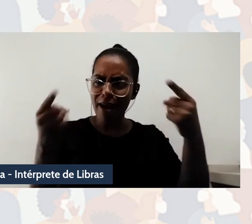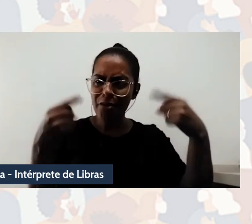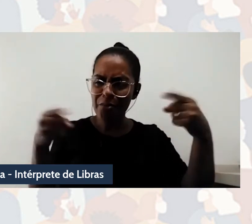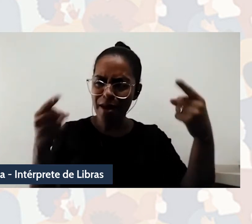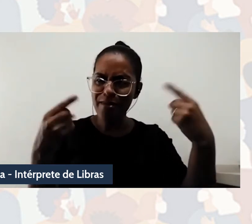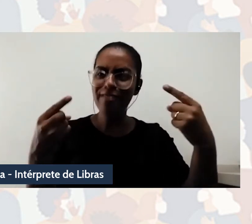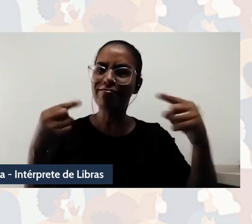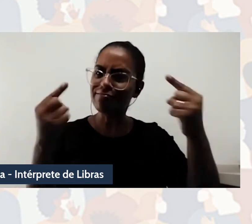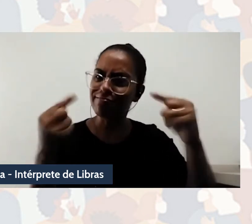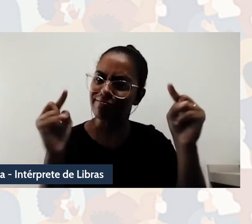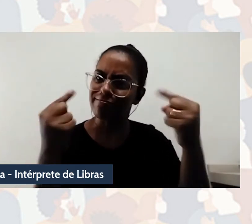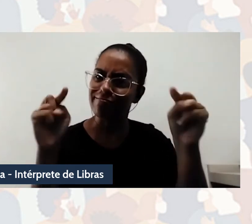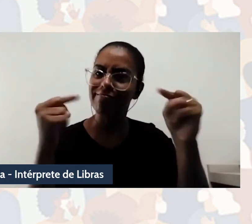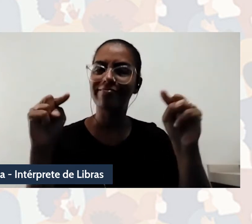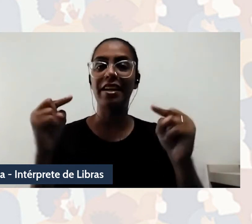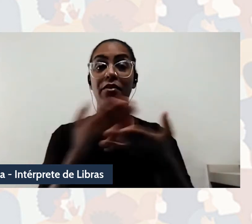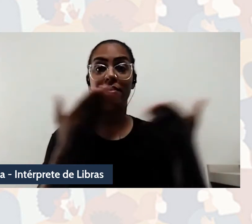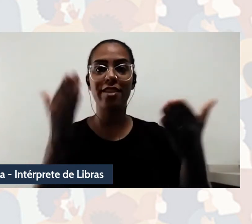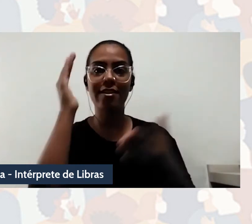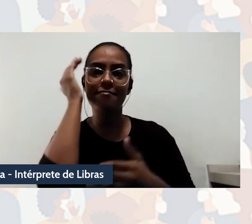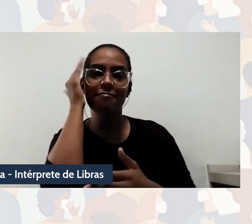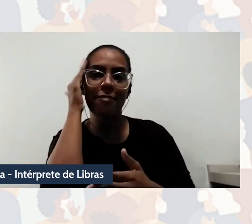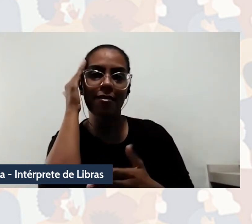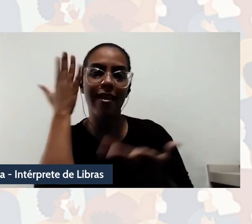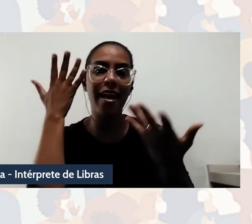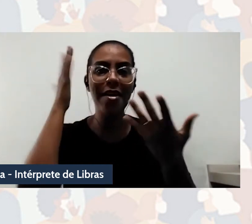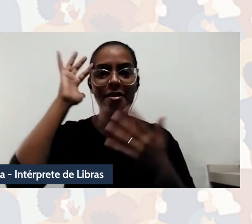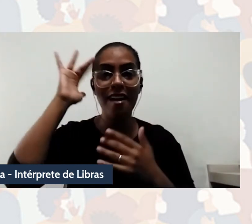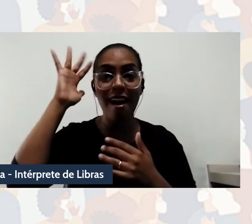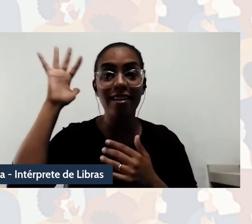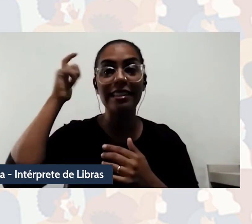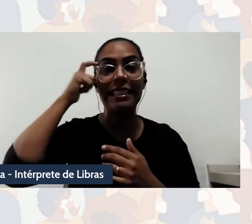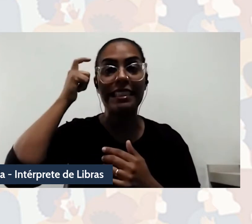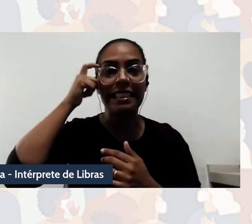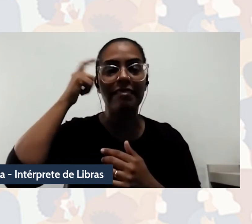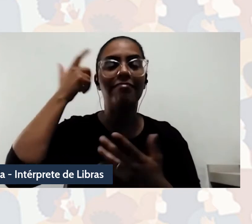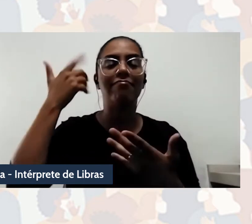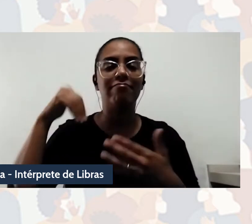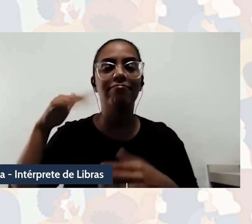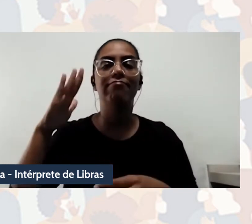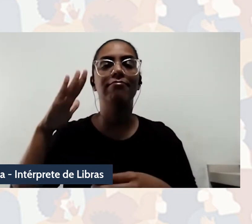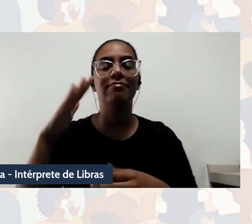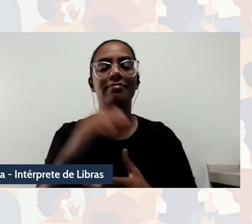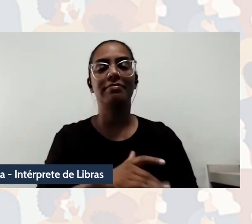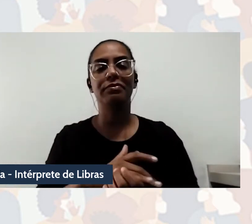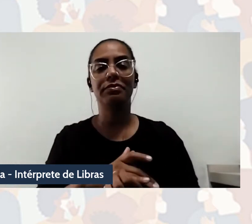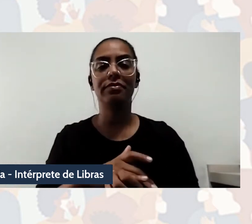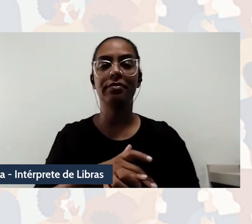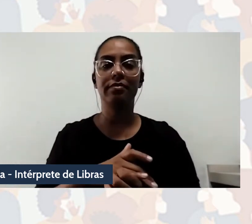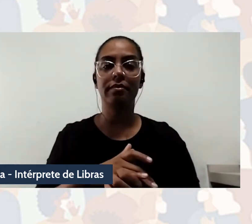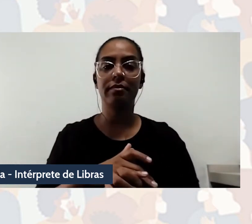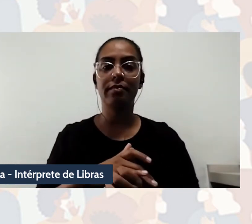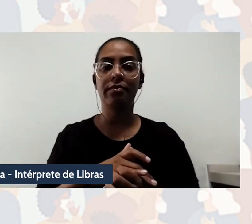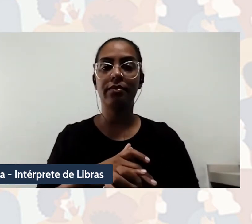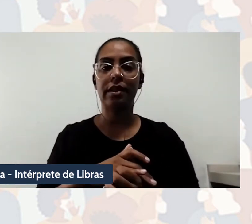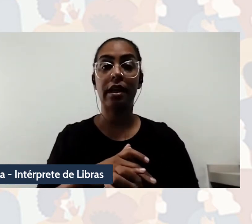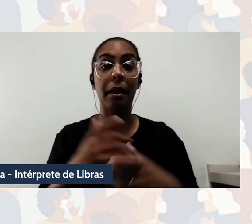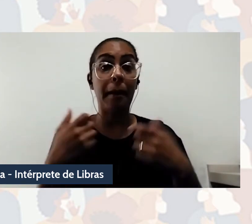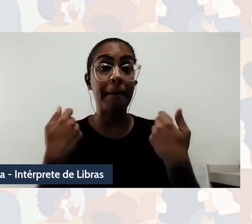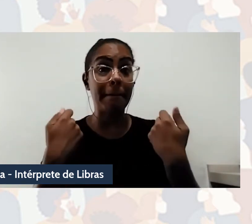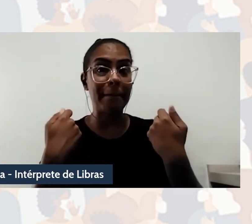é um projeto propositivo, também sabemos disso. Então, nesse sentido, alguns princípios que podem